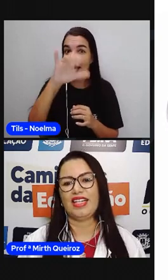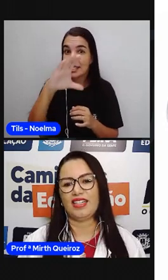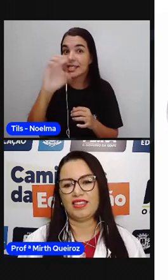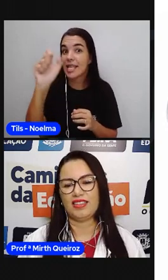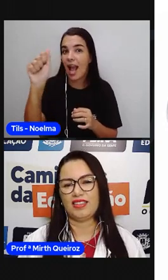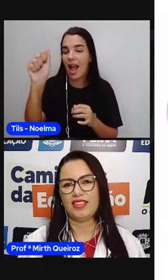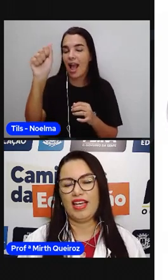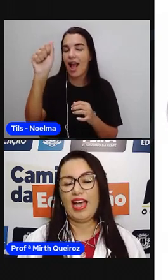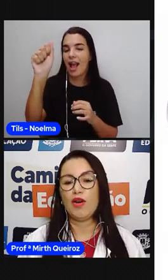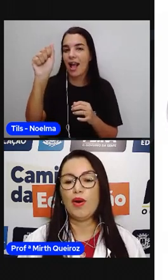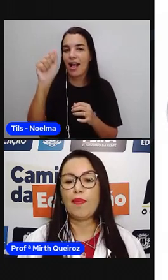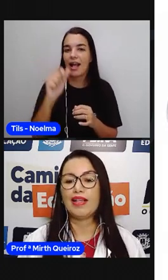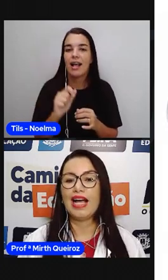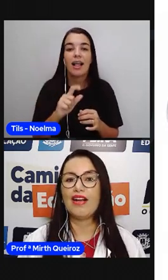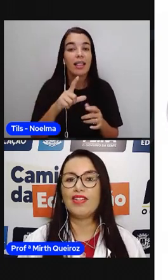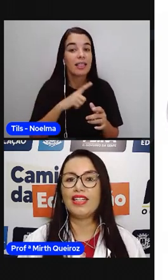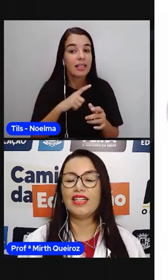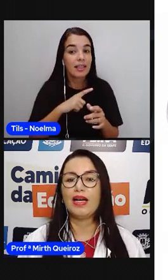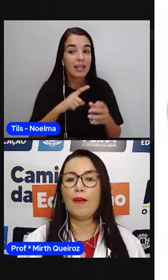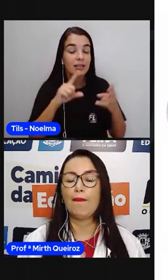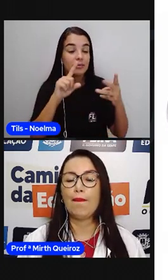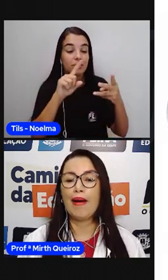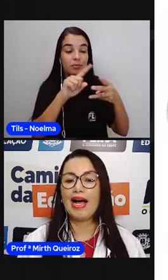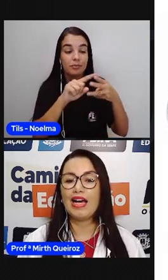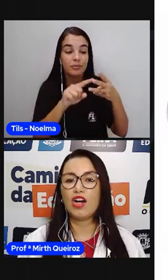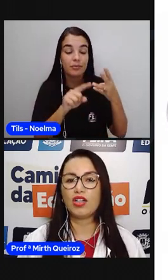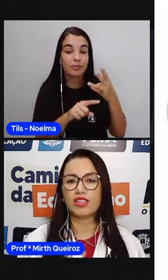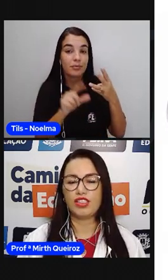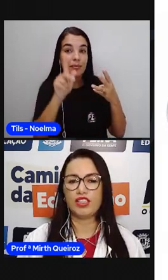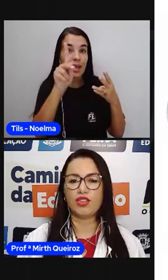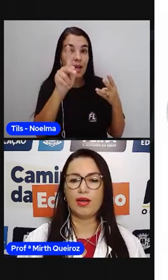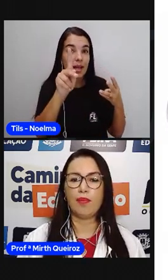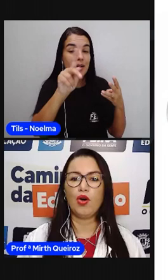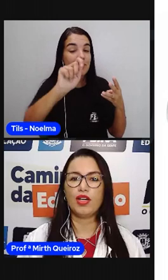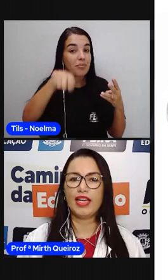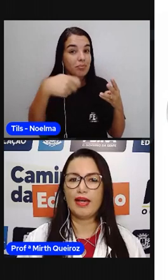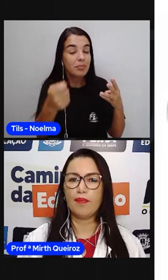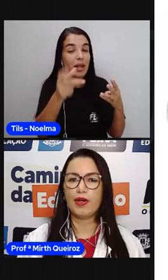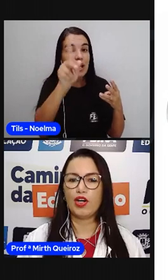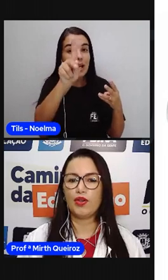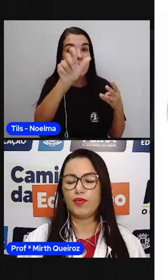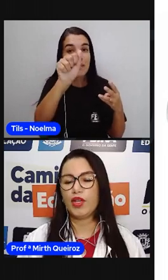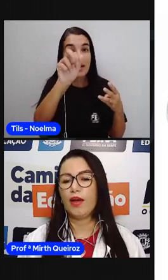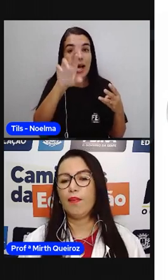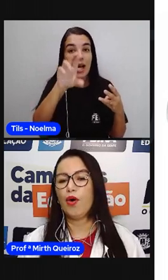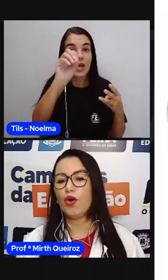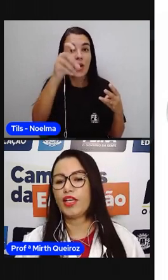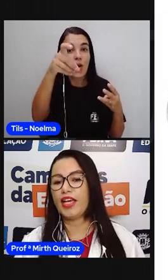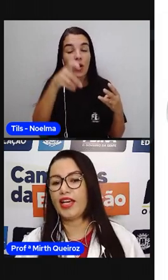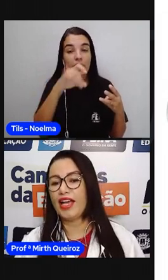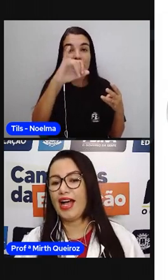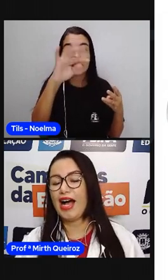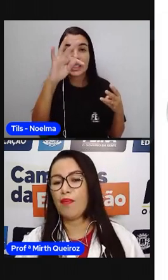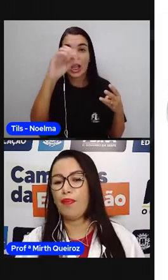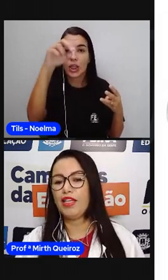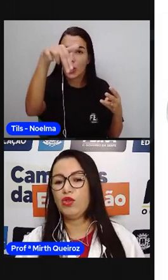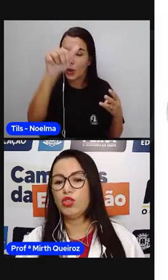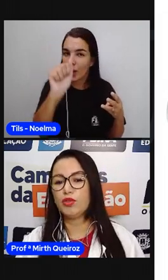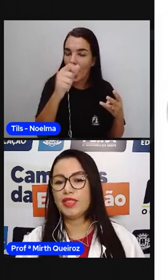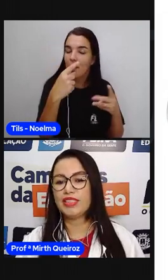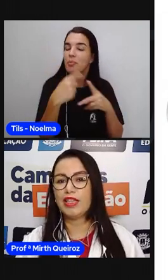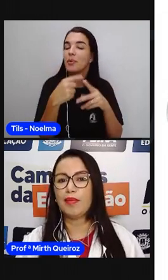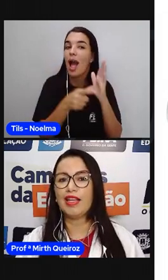Delícia. É uma palavra paroxítona. Paroxítona. Por que pró? Porque a